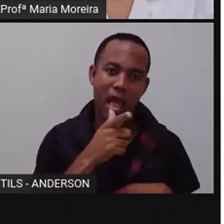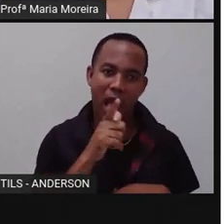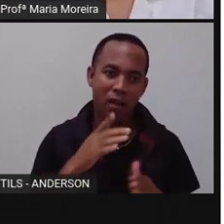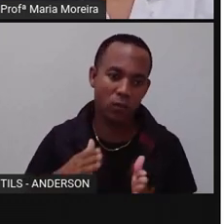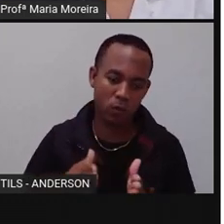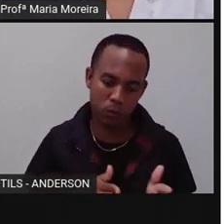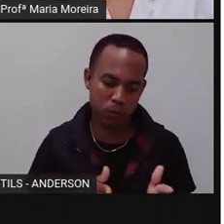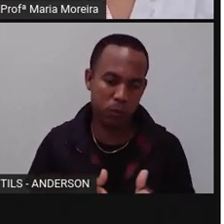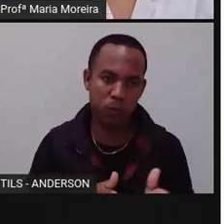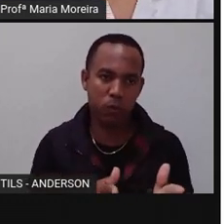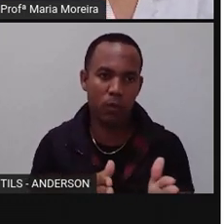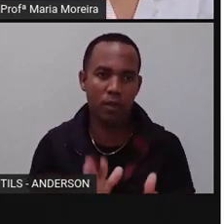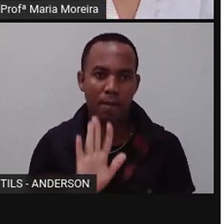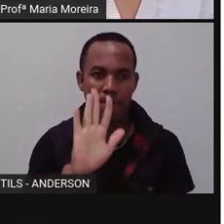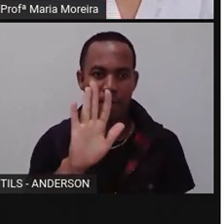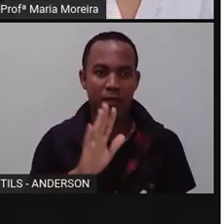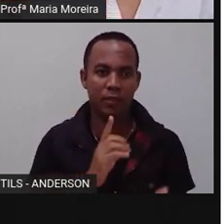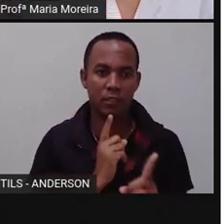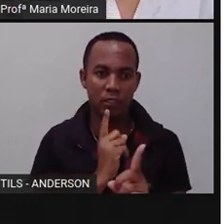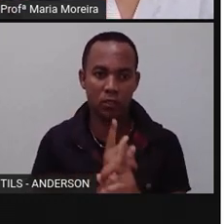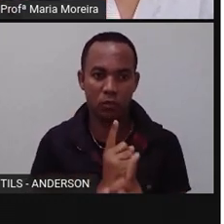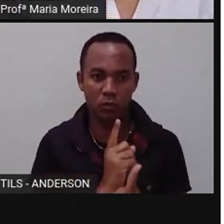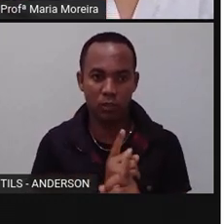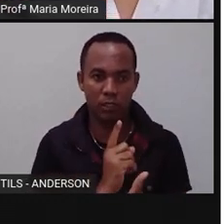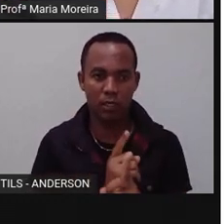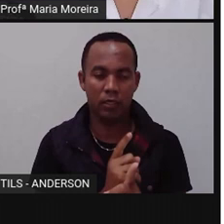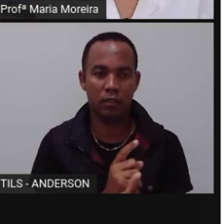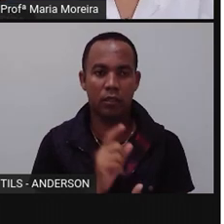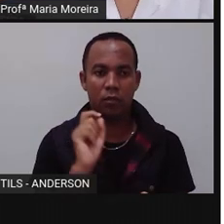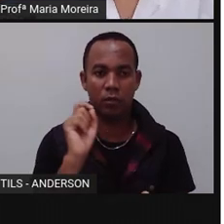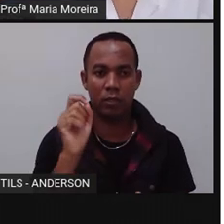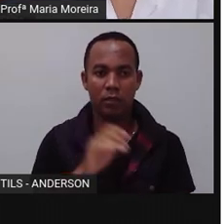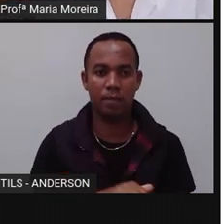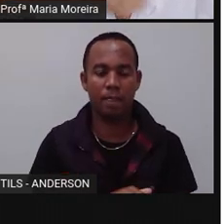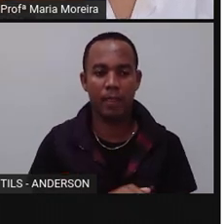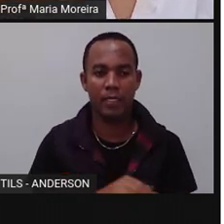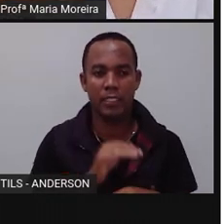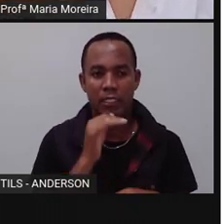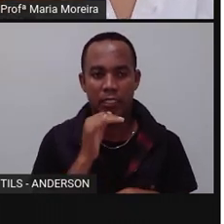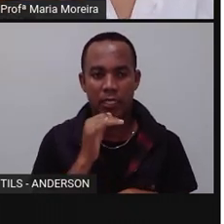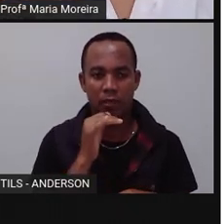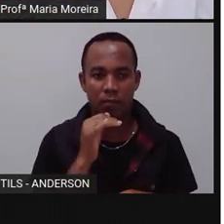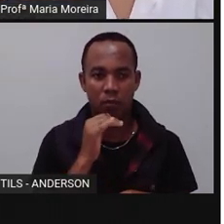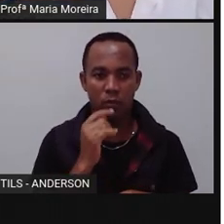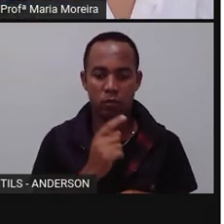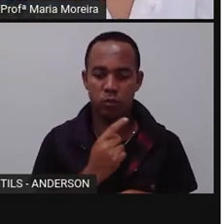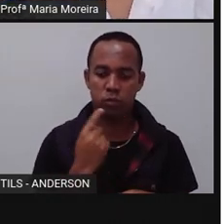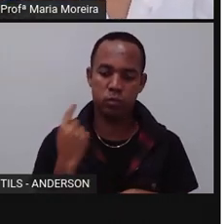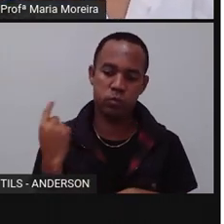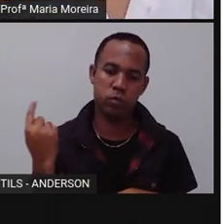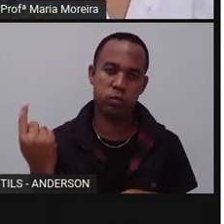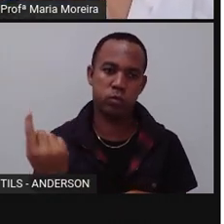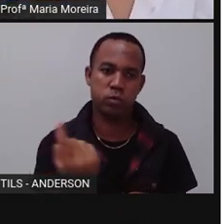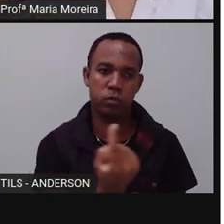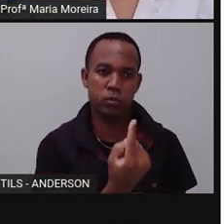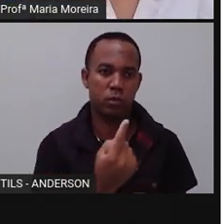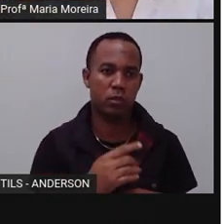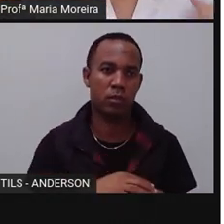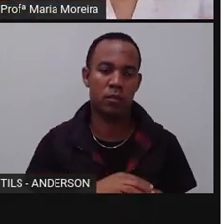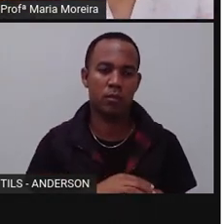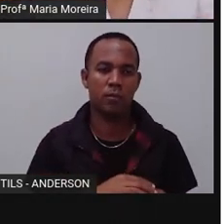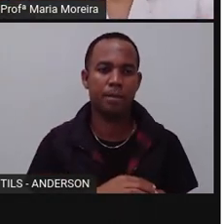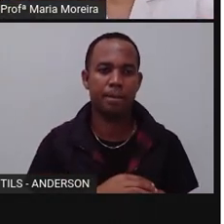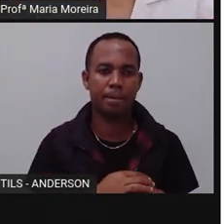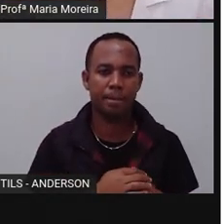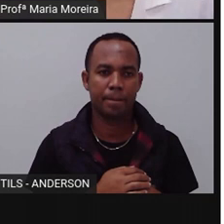certa vez, estudando, descobri que era porque dizem que é o Rio Nilo, porque o Rio Nilo tem o mesmo nome em todo o território. E que o Rio Amazonas... Não, não. Aí fica